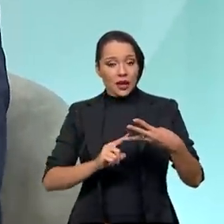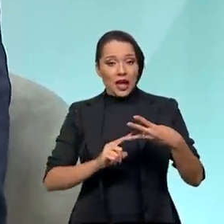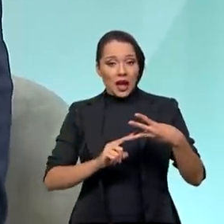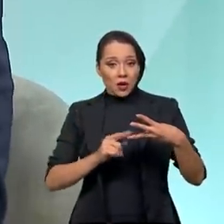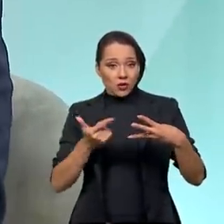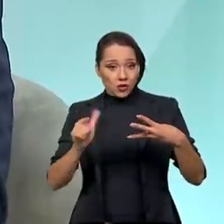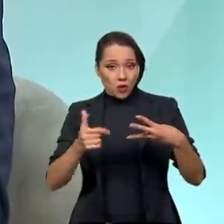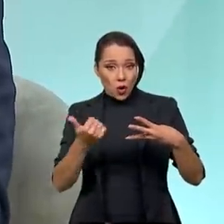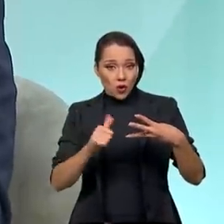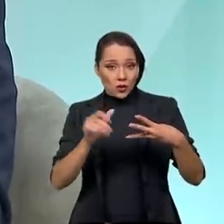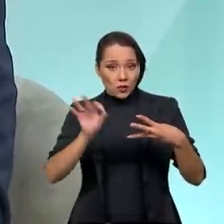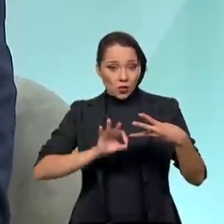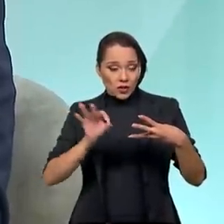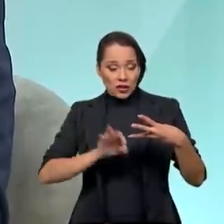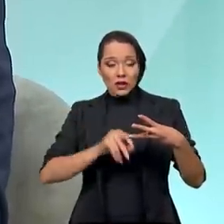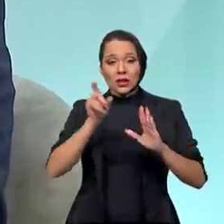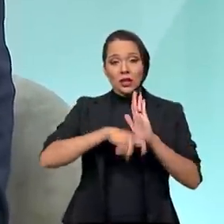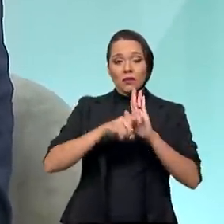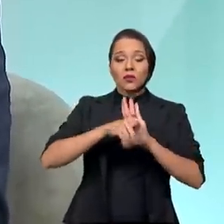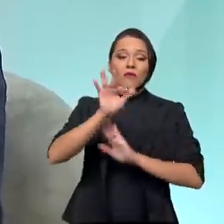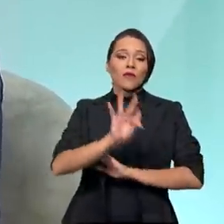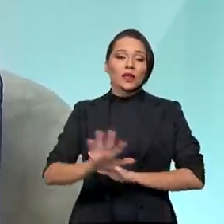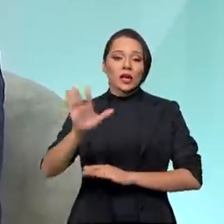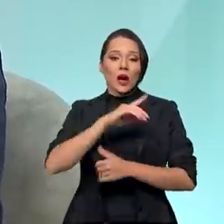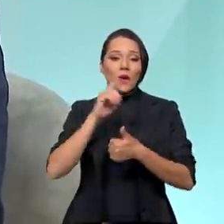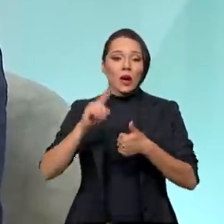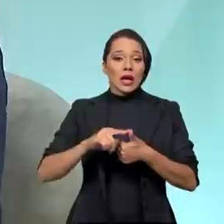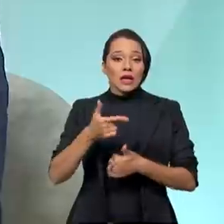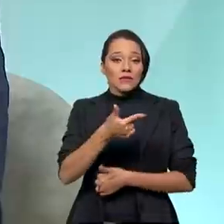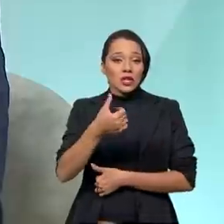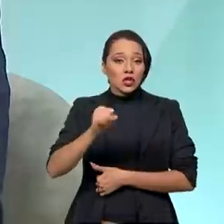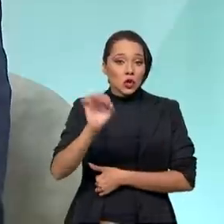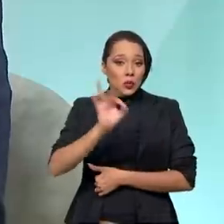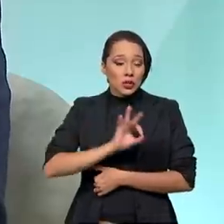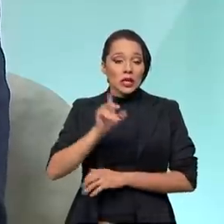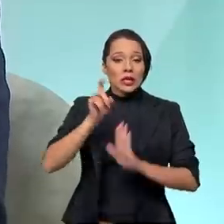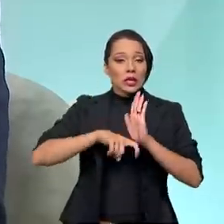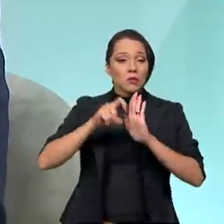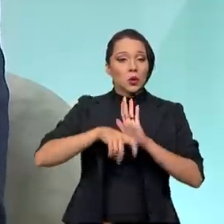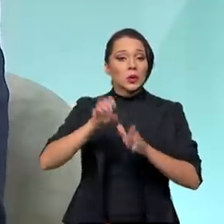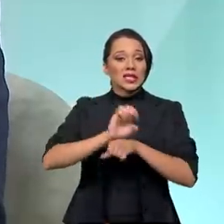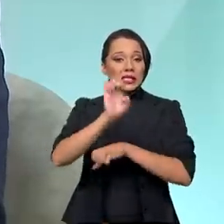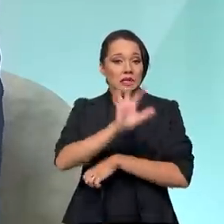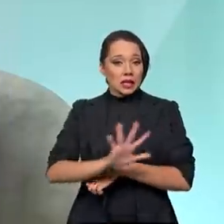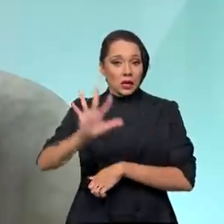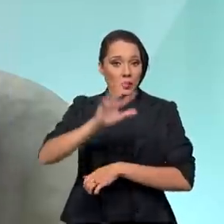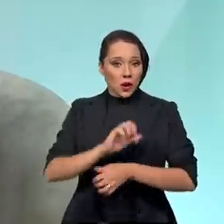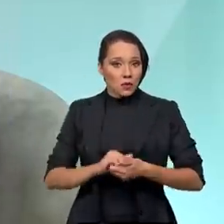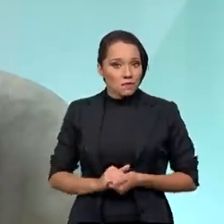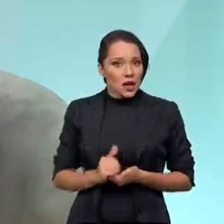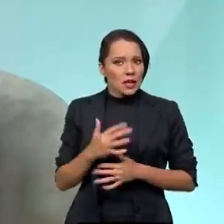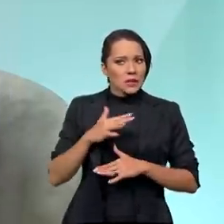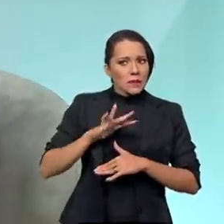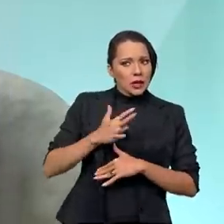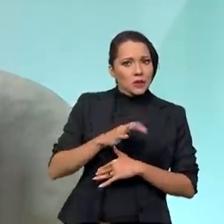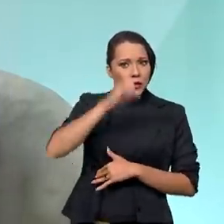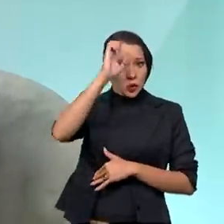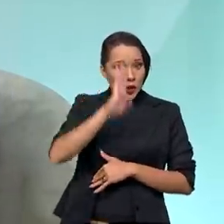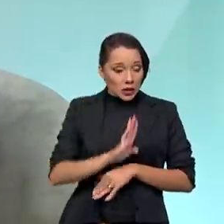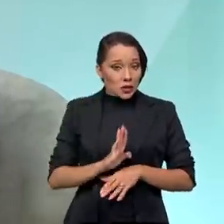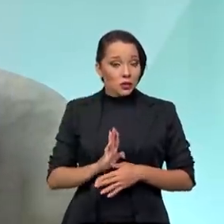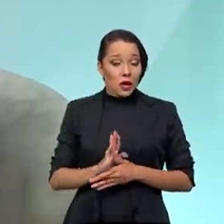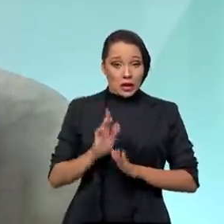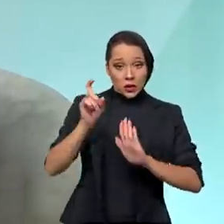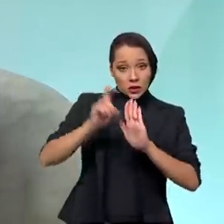revenda, 11% o tributo federal e 28% o tributo estadual. Isso é média Brasil, ou seja,